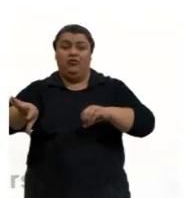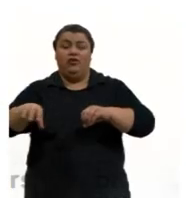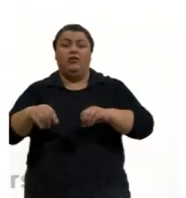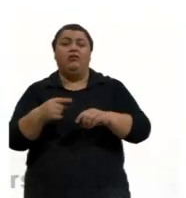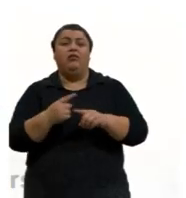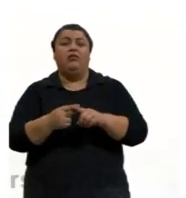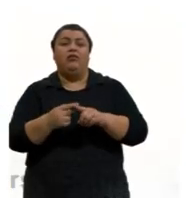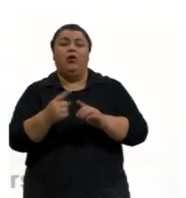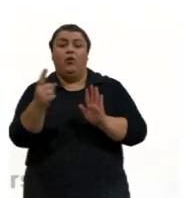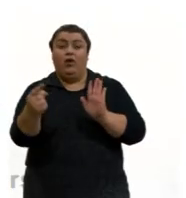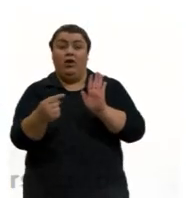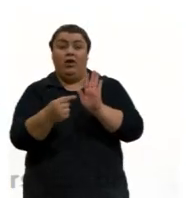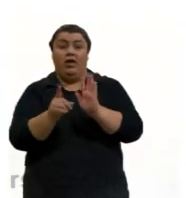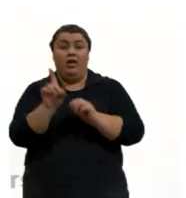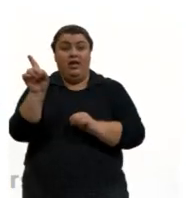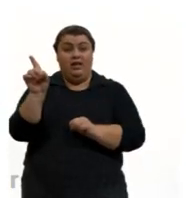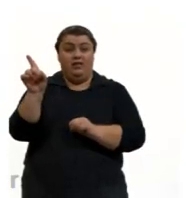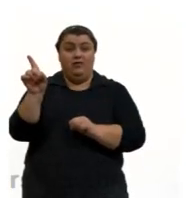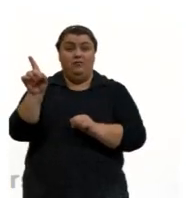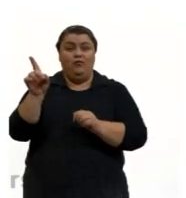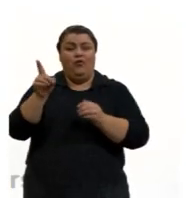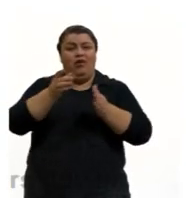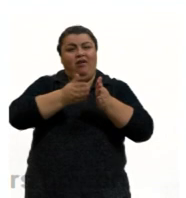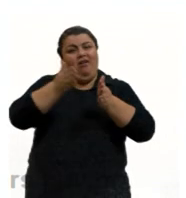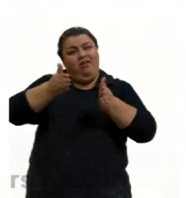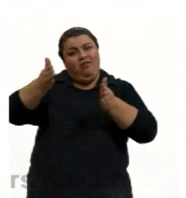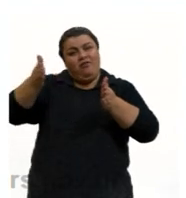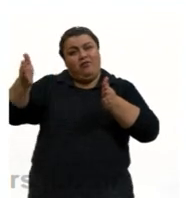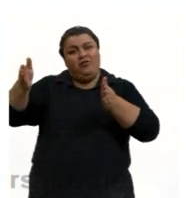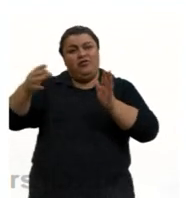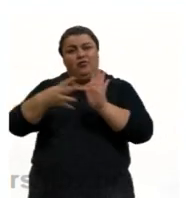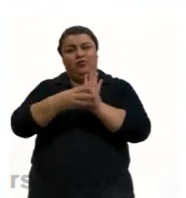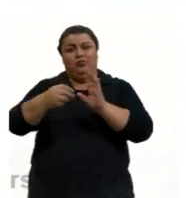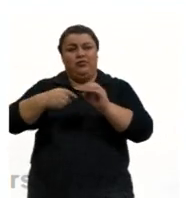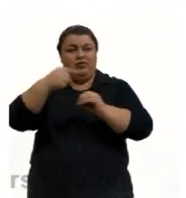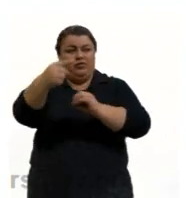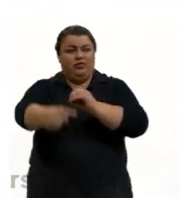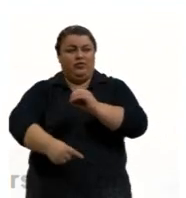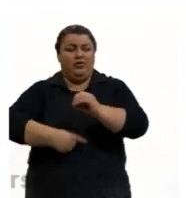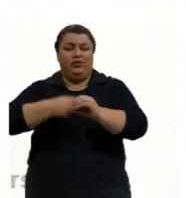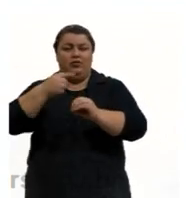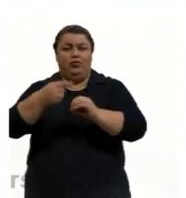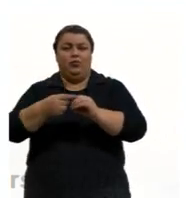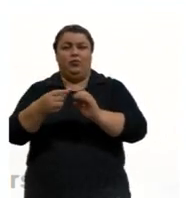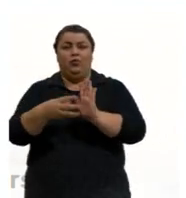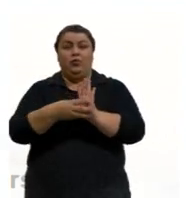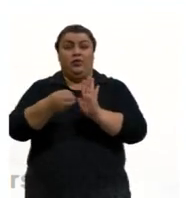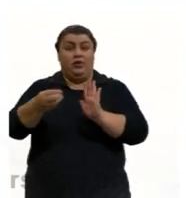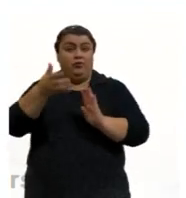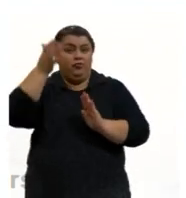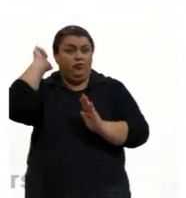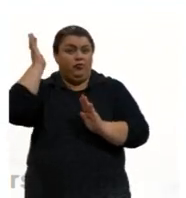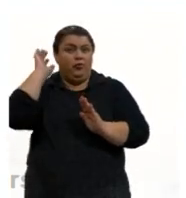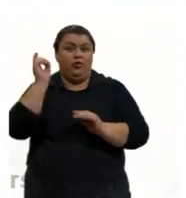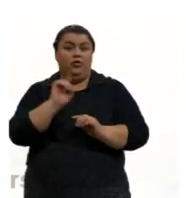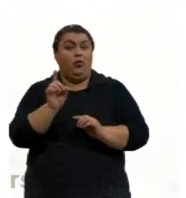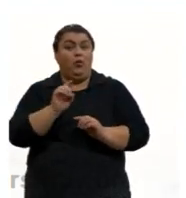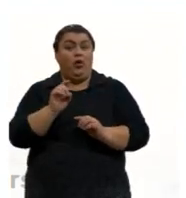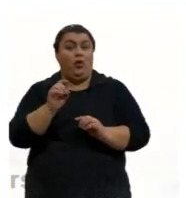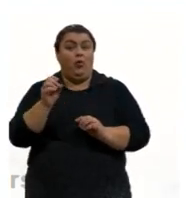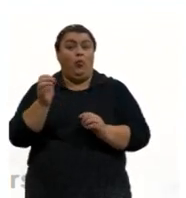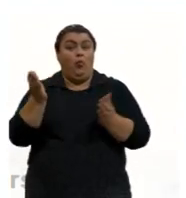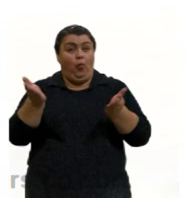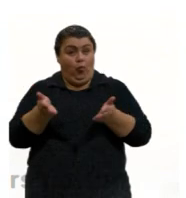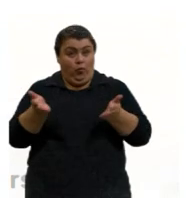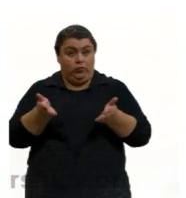Então, isso foi a evolução dos modelos atômicos, tá? O modelo de Born, ele não é o modelo mais atual, né, nós temos aí